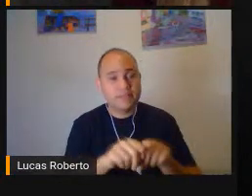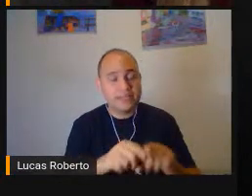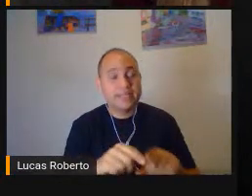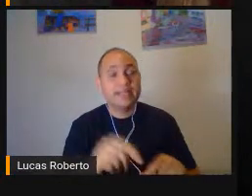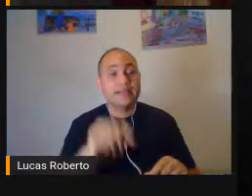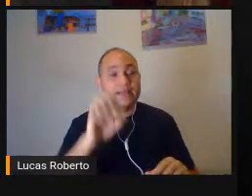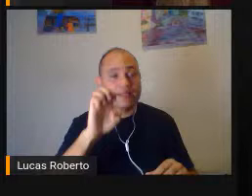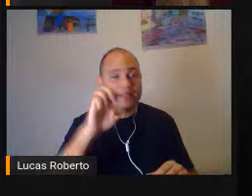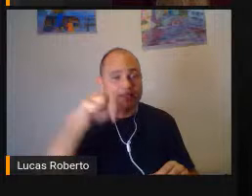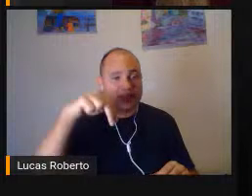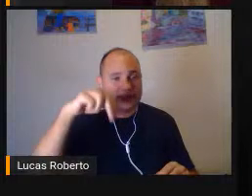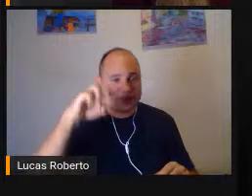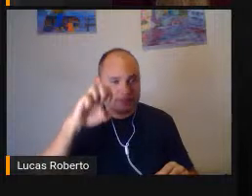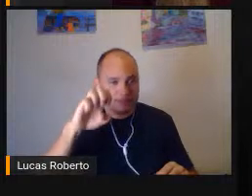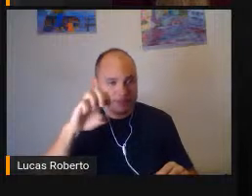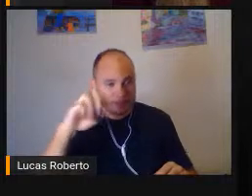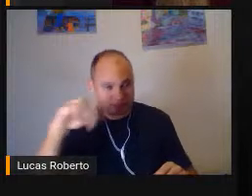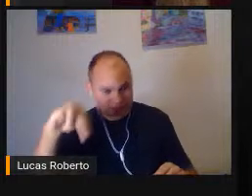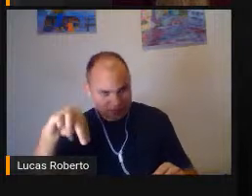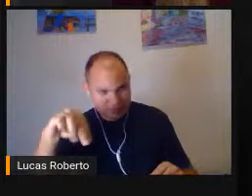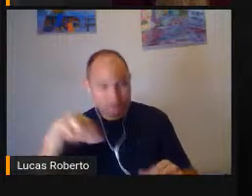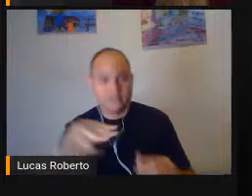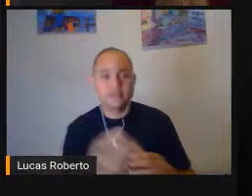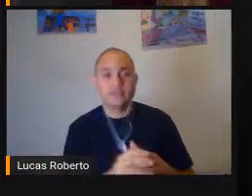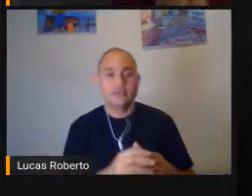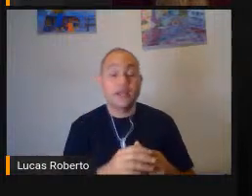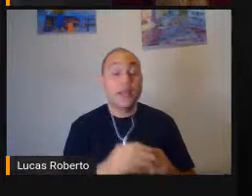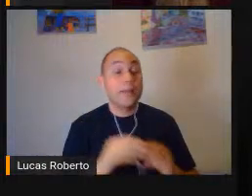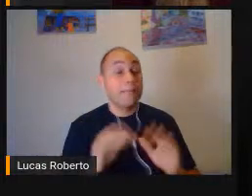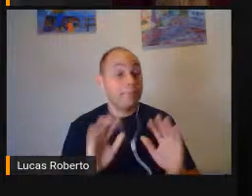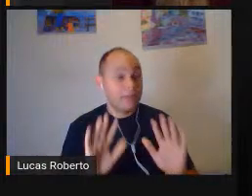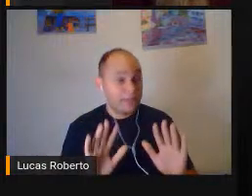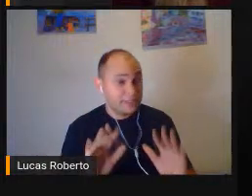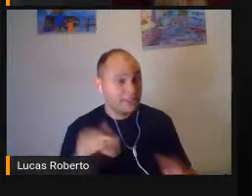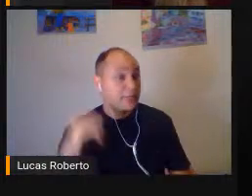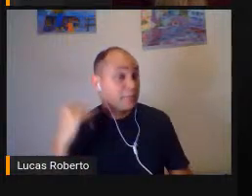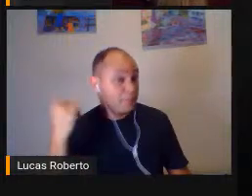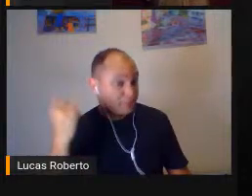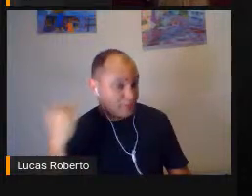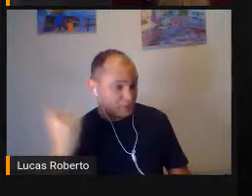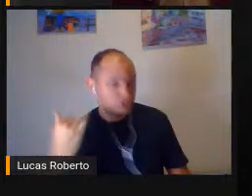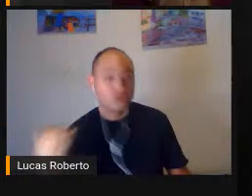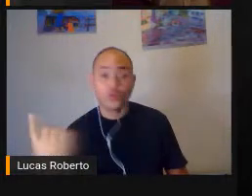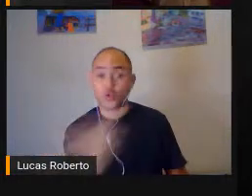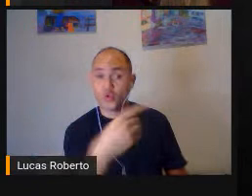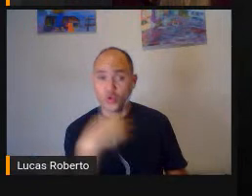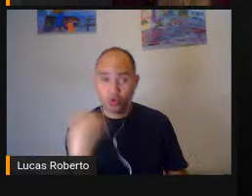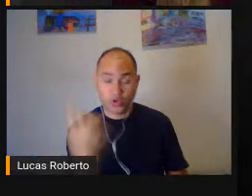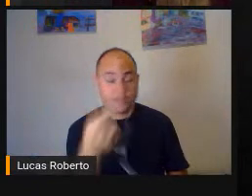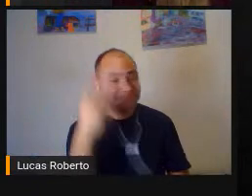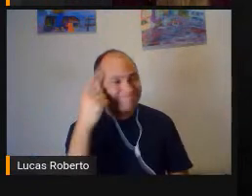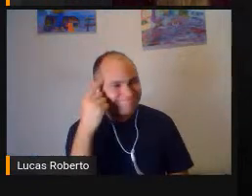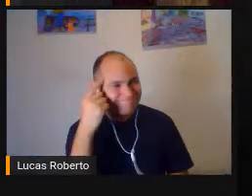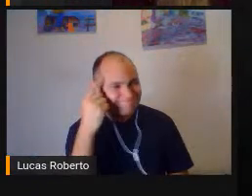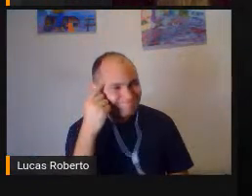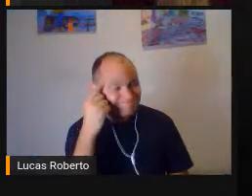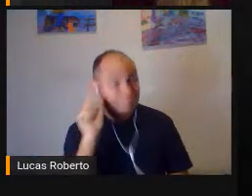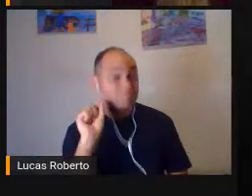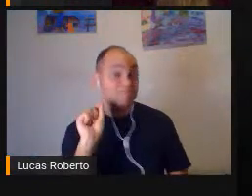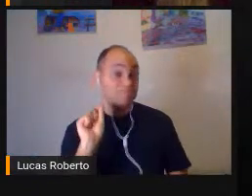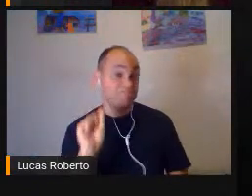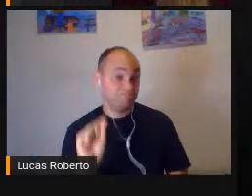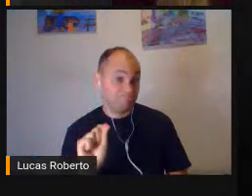Porém É muito importante Nós pensarmos Que a figura Do ledor E do transcritor Na escola Pode ser